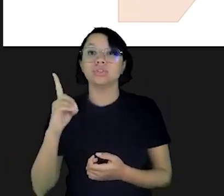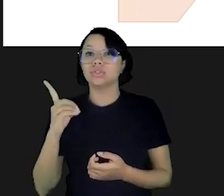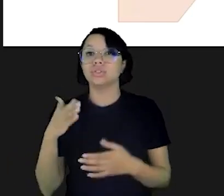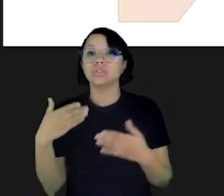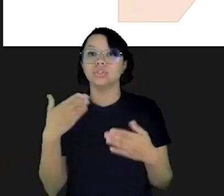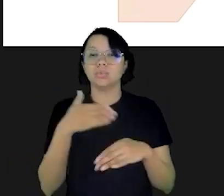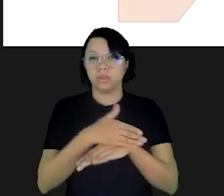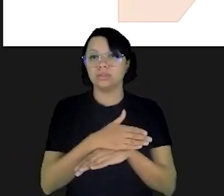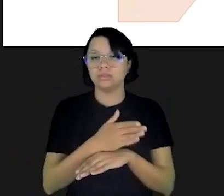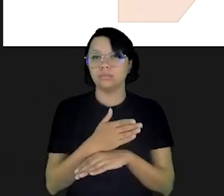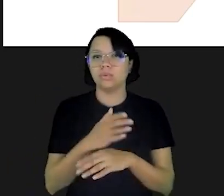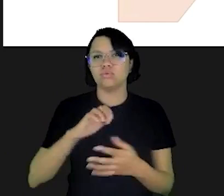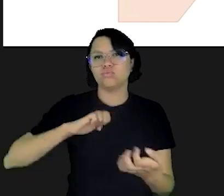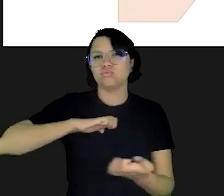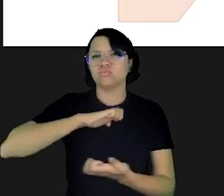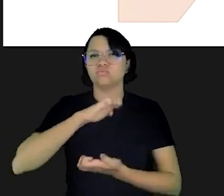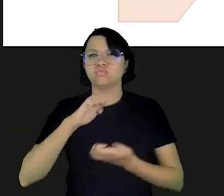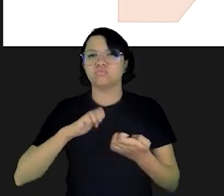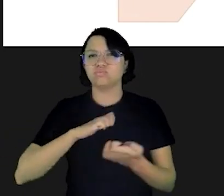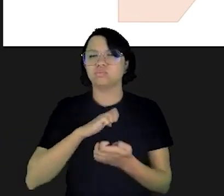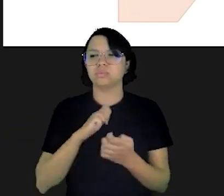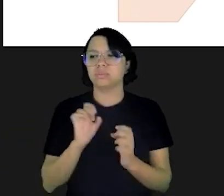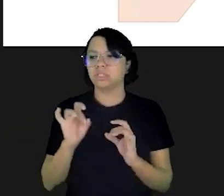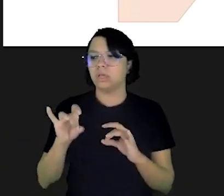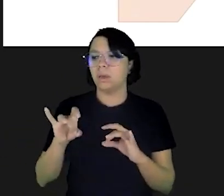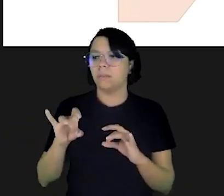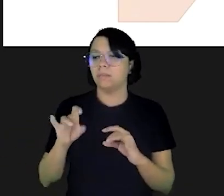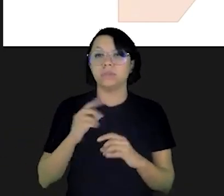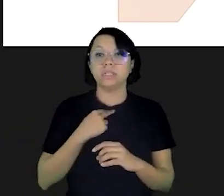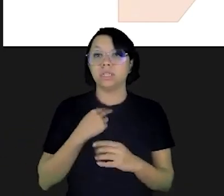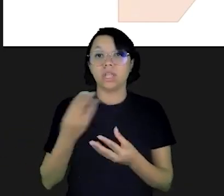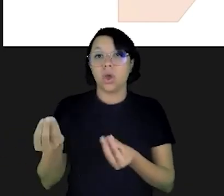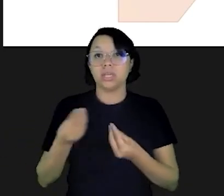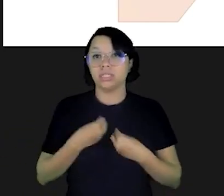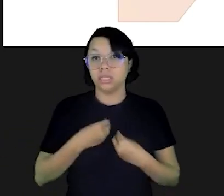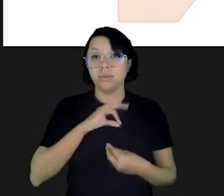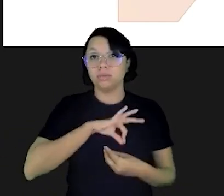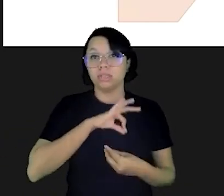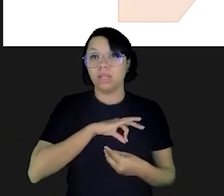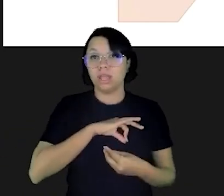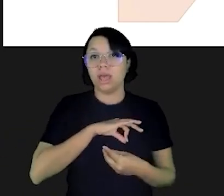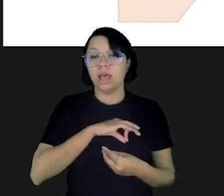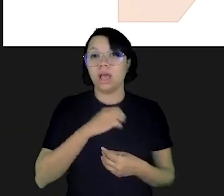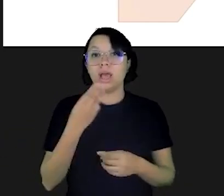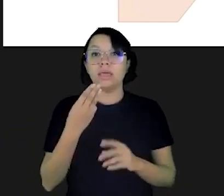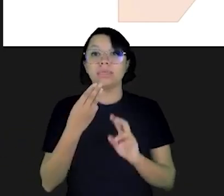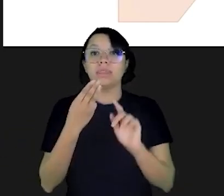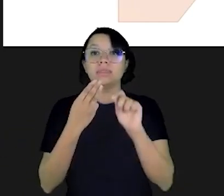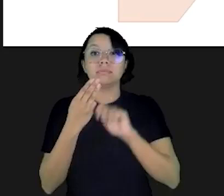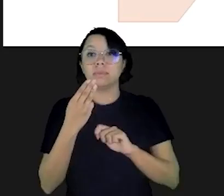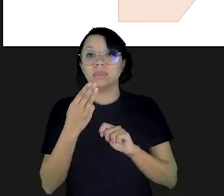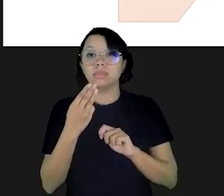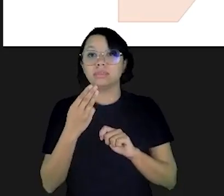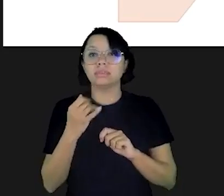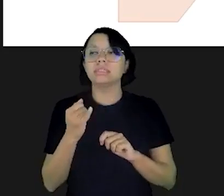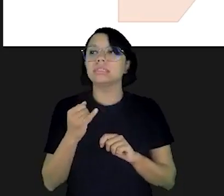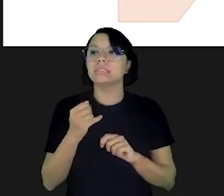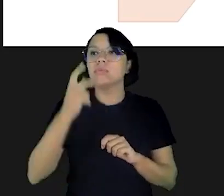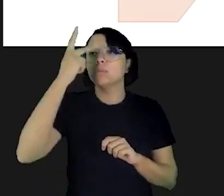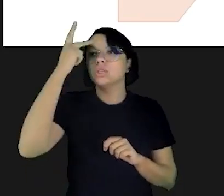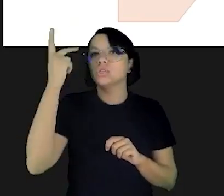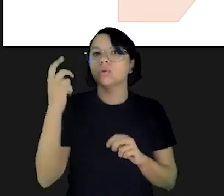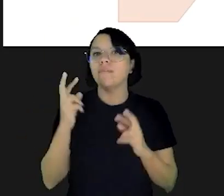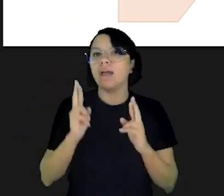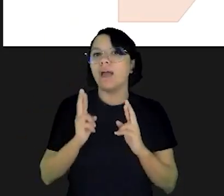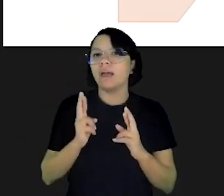greve foram 30 dias em que a gente participou de uma greve e que a gente realmente deixou de receber o nosso salário durante 3 meses